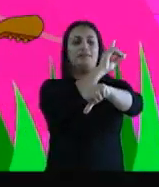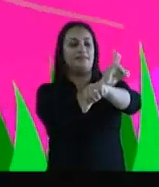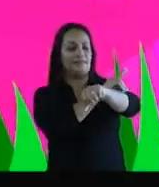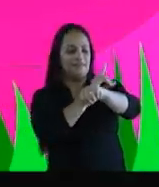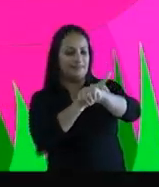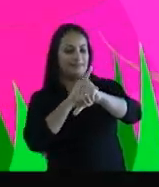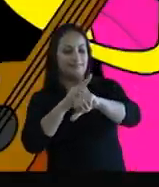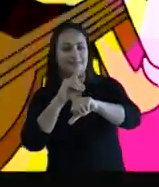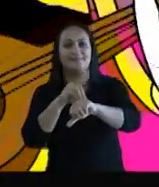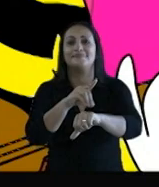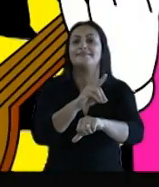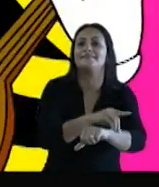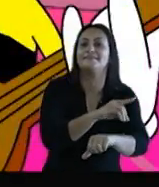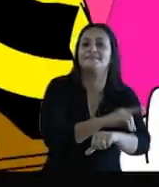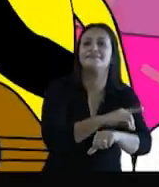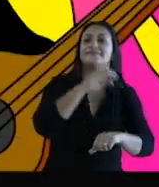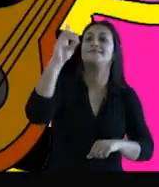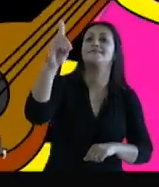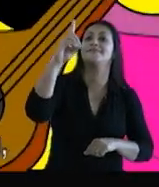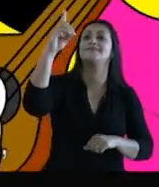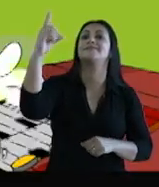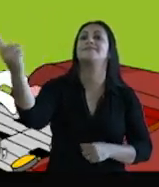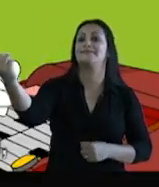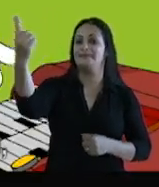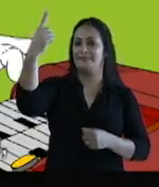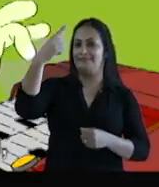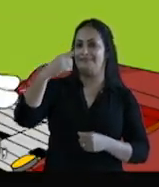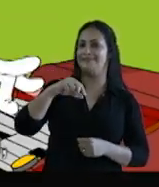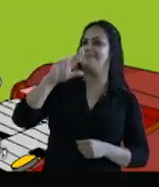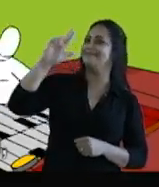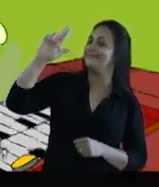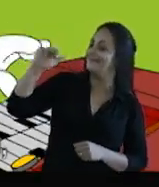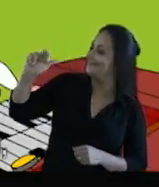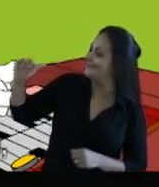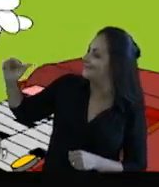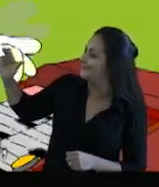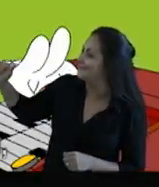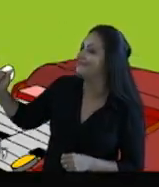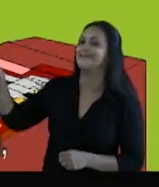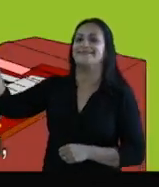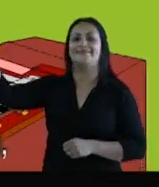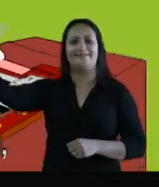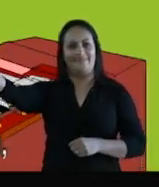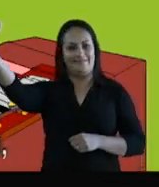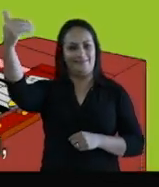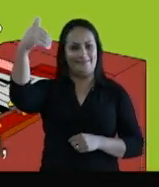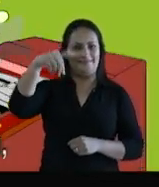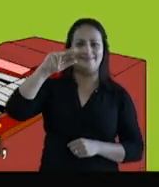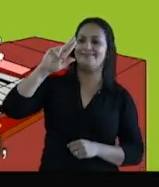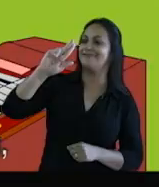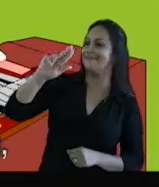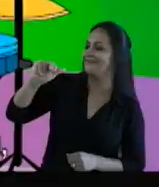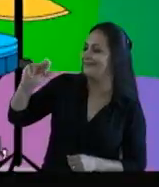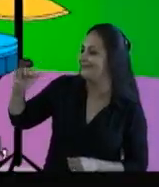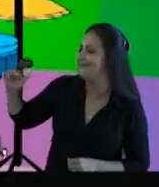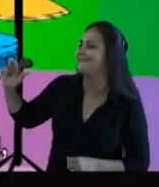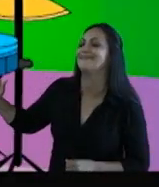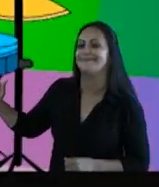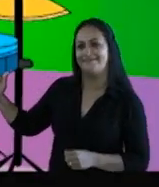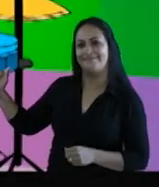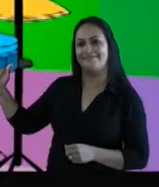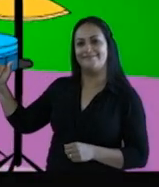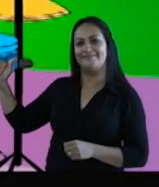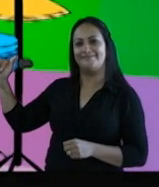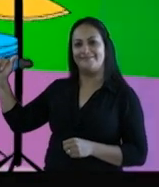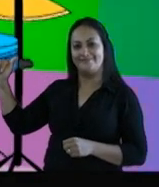Ferra, ferra, ferra, ferra, ferra, ferra, dor Ela nunca mais voltou Ela nunca mais voltou